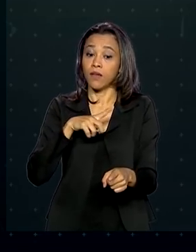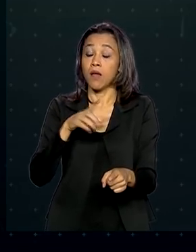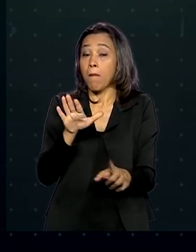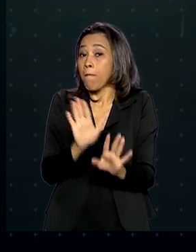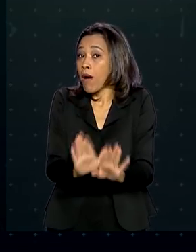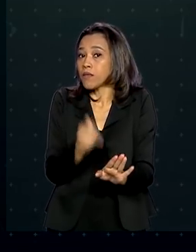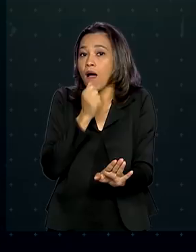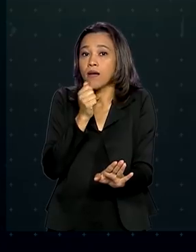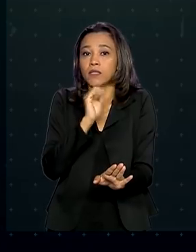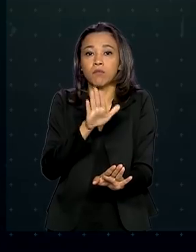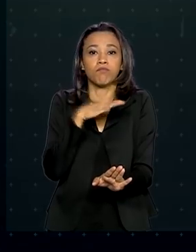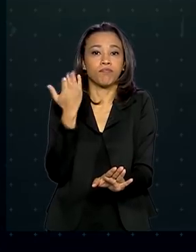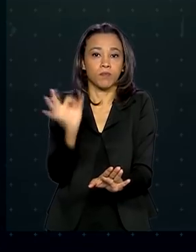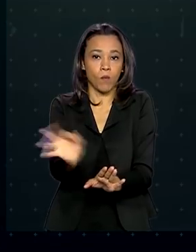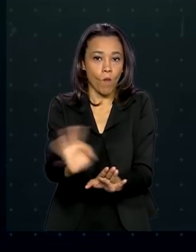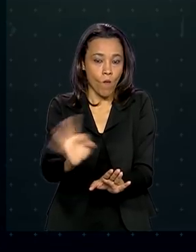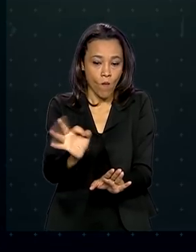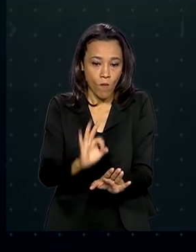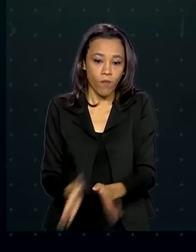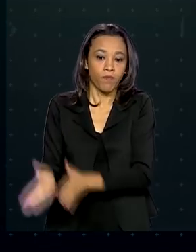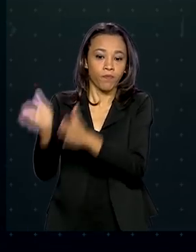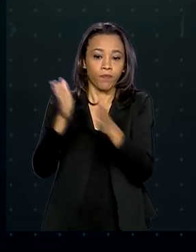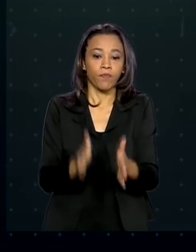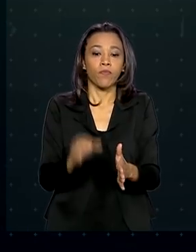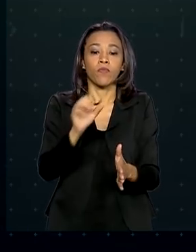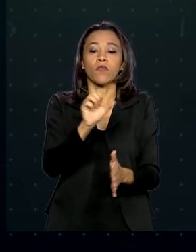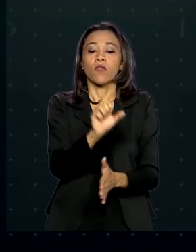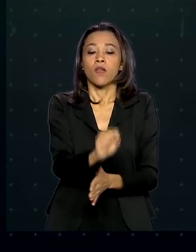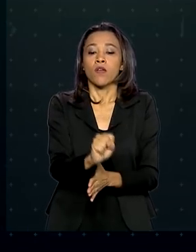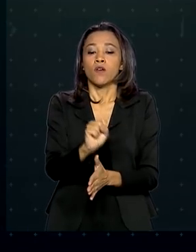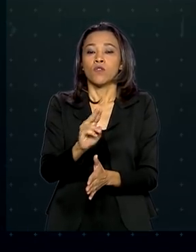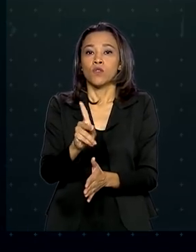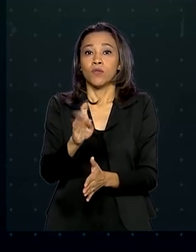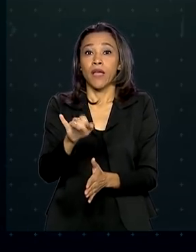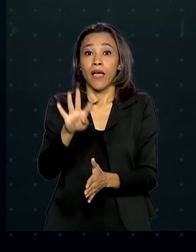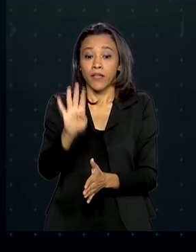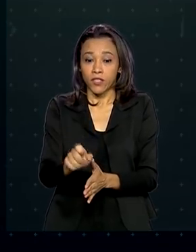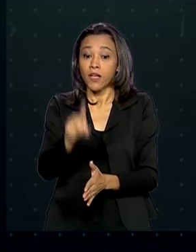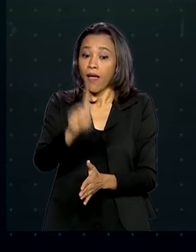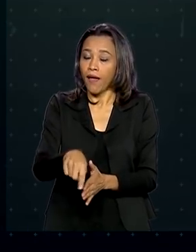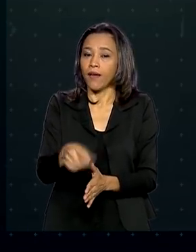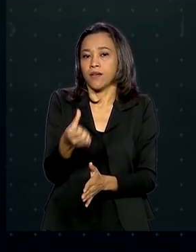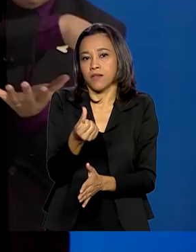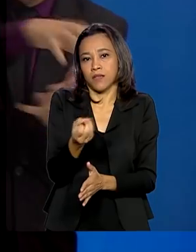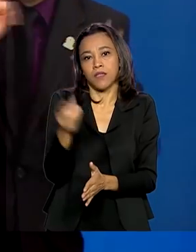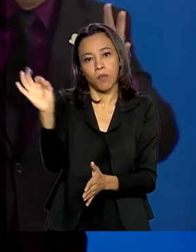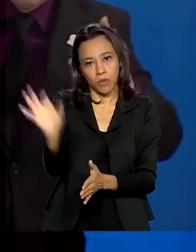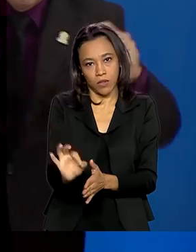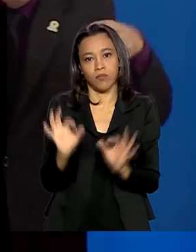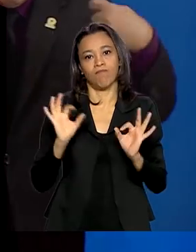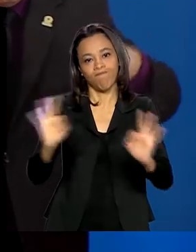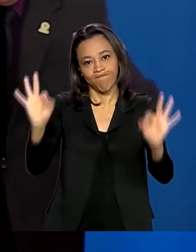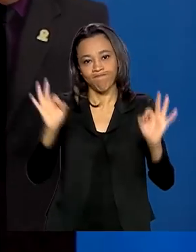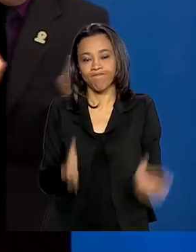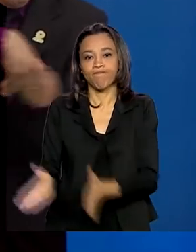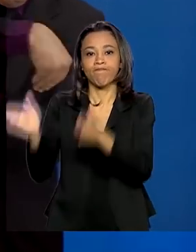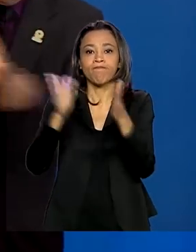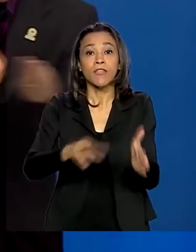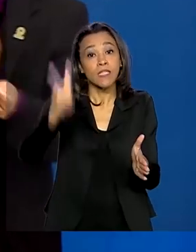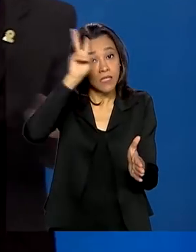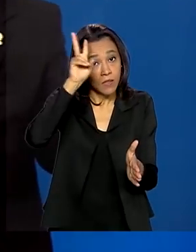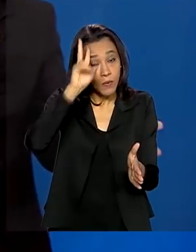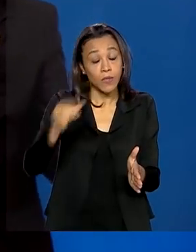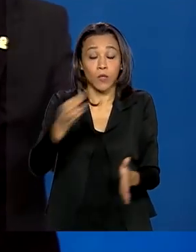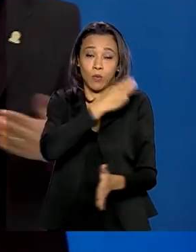mas sem nenhum óbito. A região sudeste concentra 60% das confirmações. Nesta segunda-feira, o